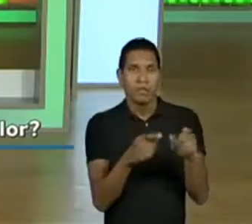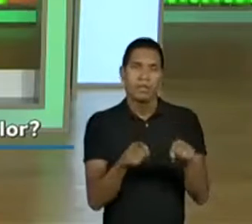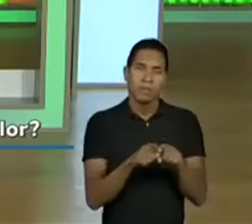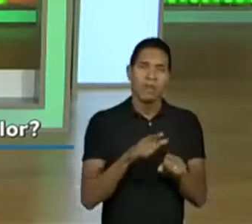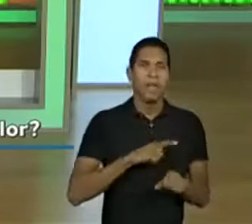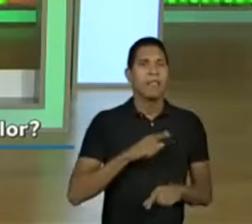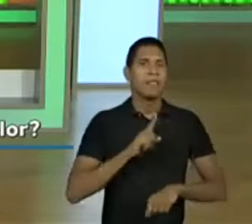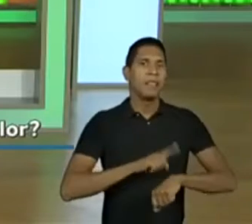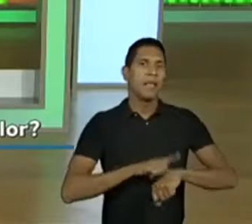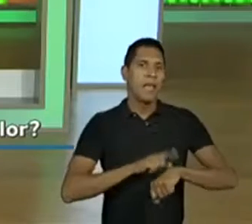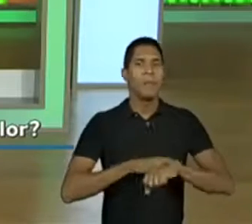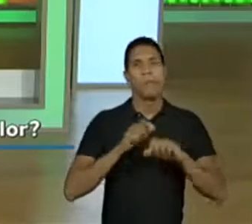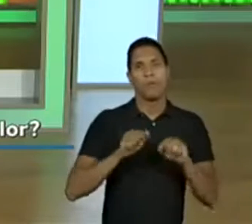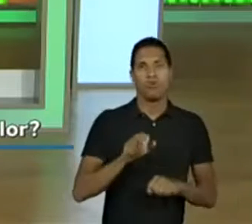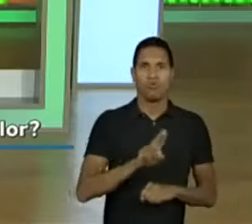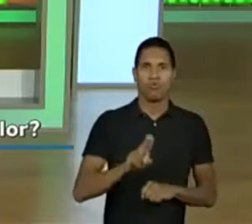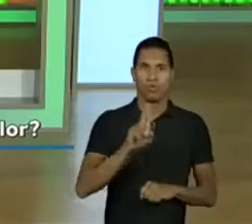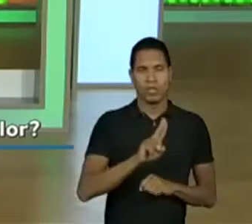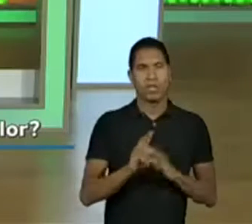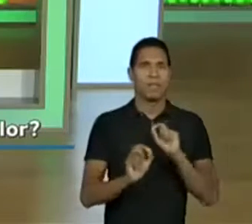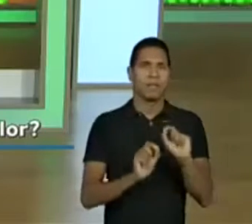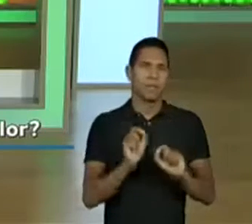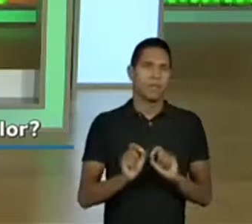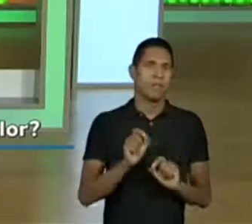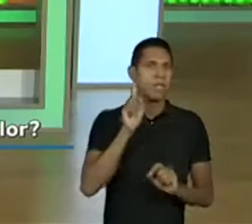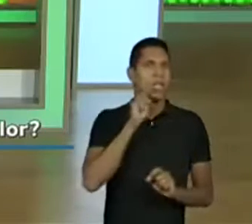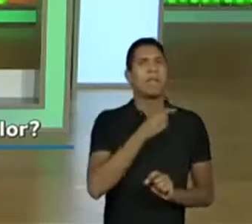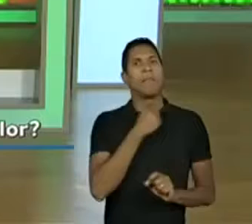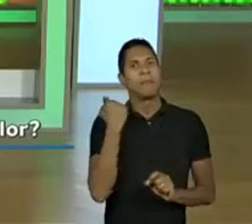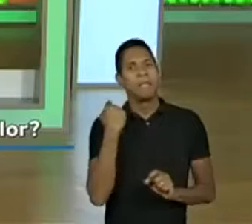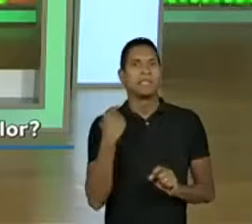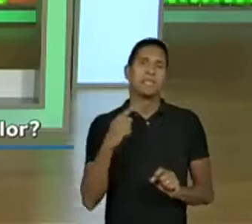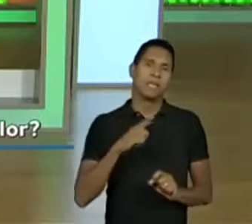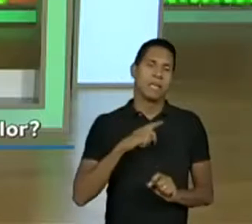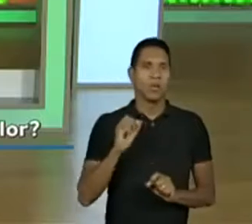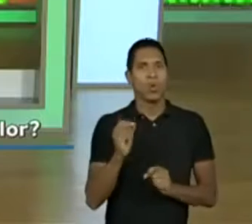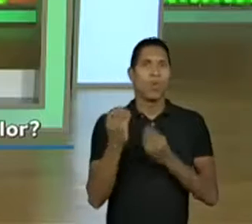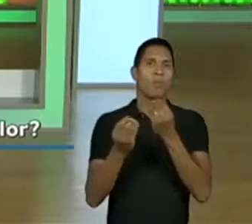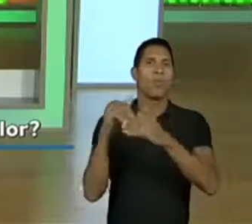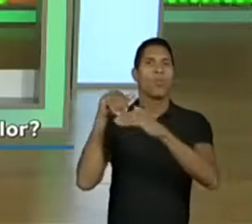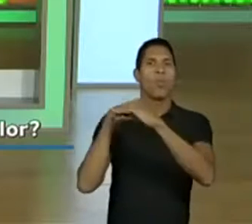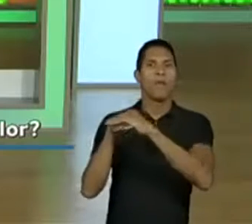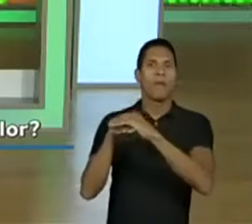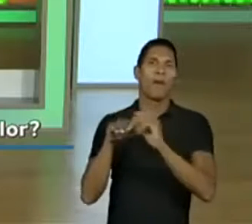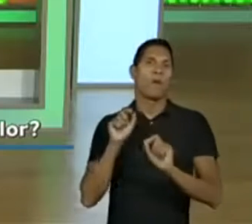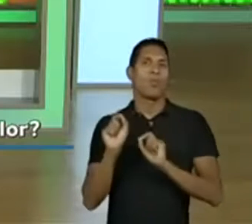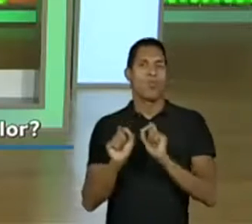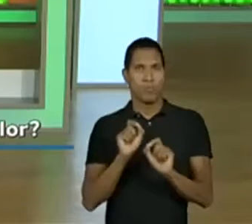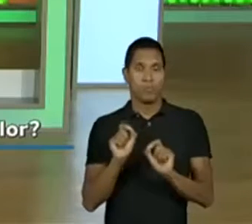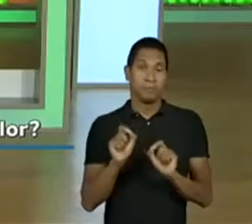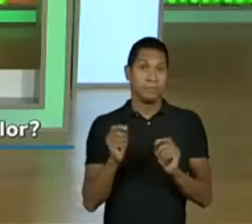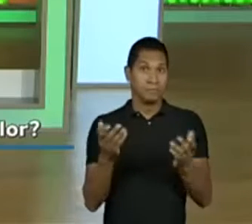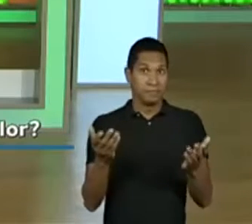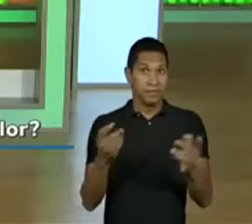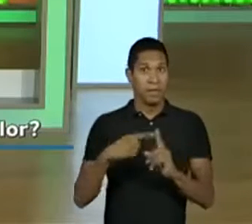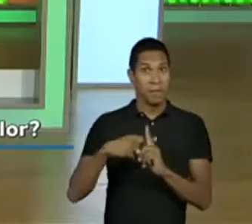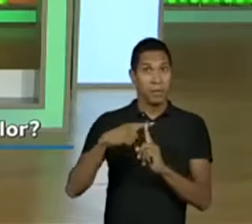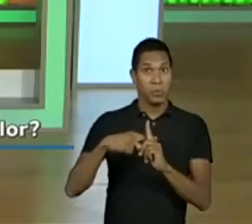maneira em que esse produto deve ser armazenado. E, sobretudo, chamando a atenção para essa aula,